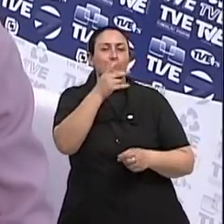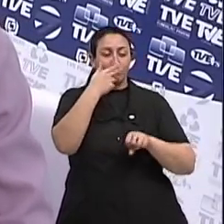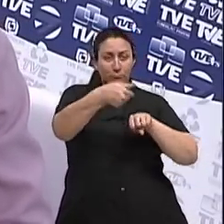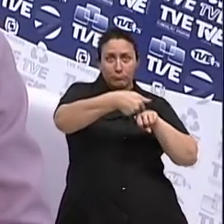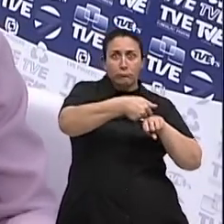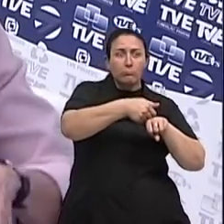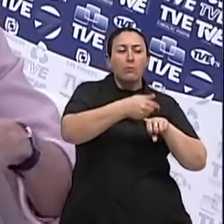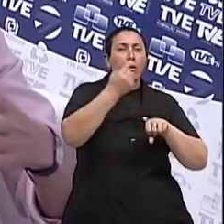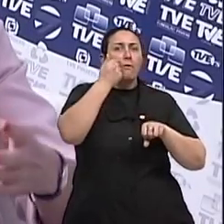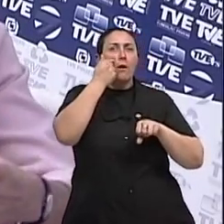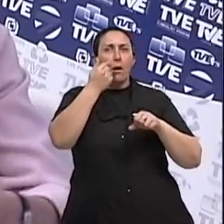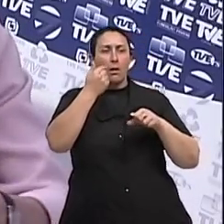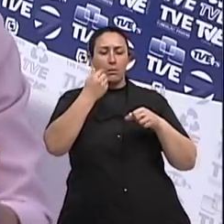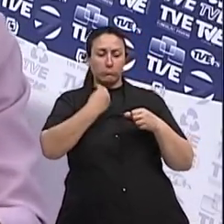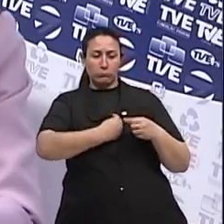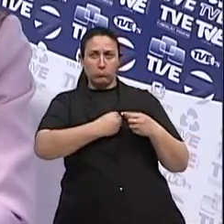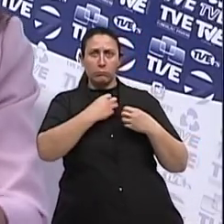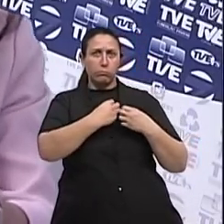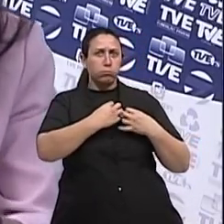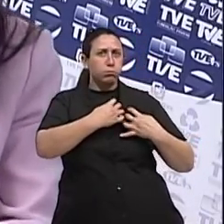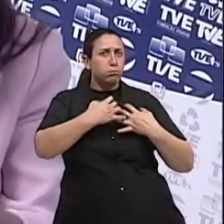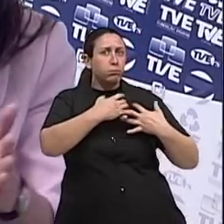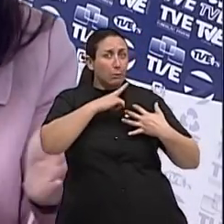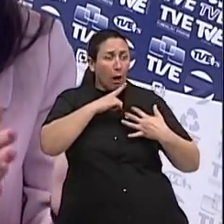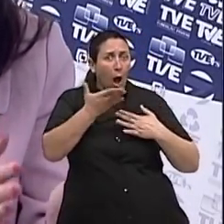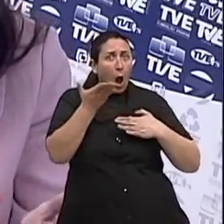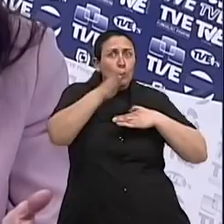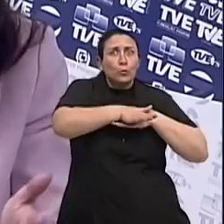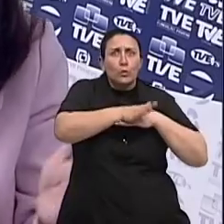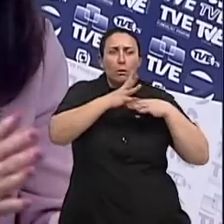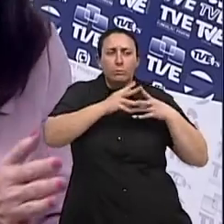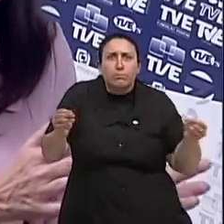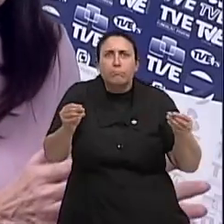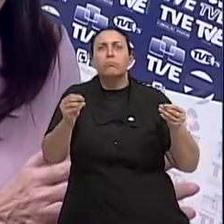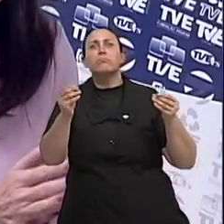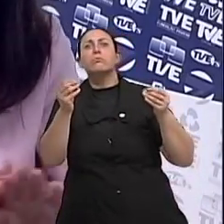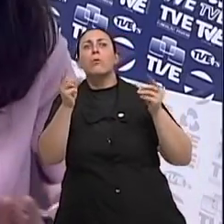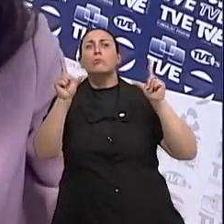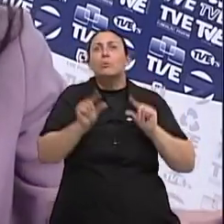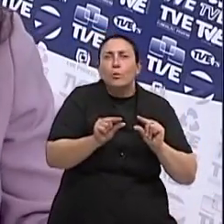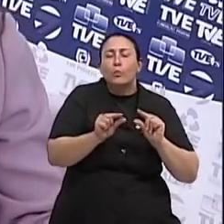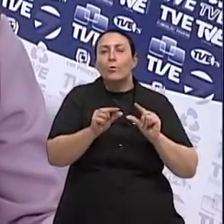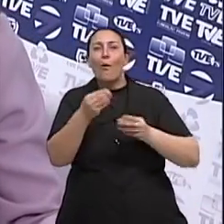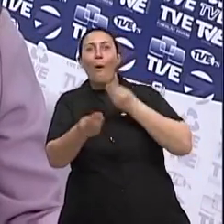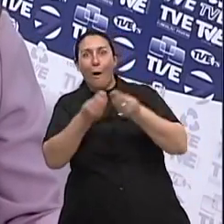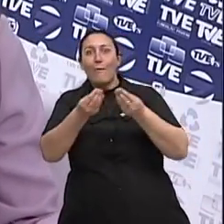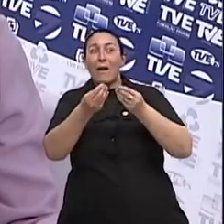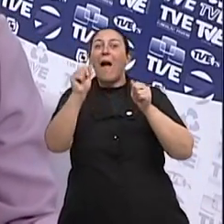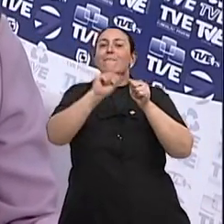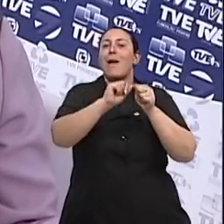vivo, porque a quimioterapia está fazendo efeito e a gente vai acompanhando se dá tudo certo, às vezes até faz